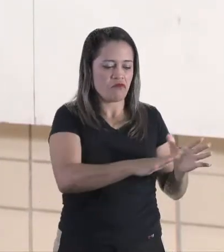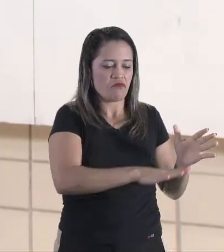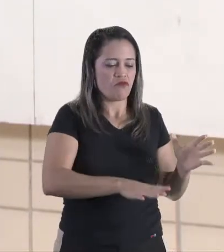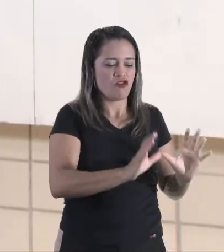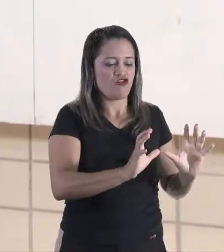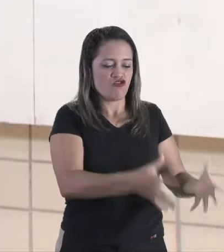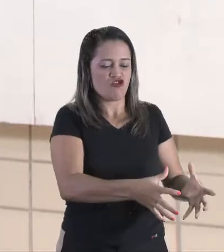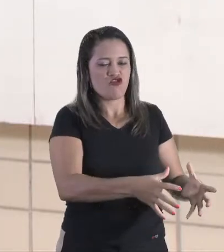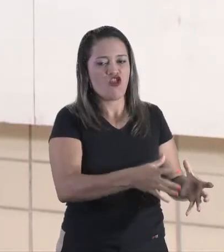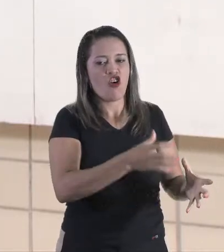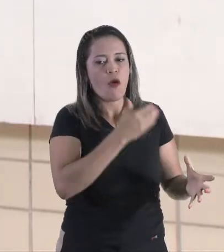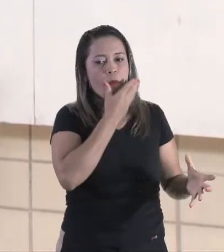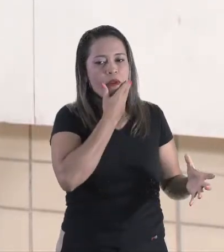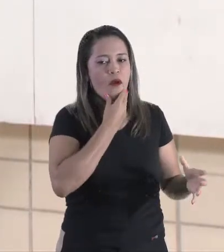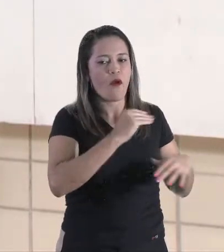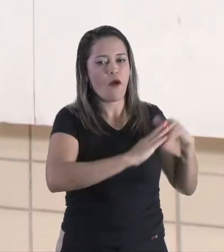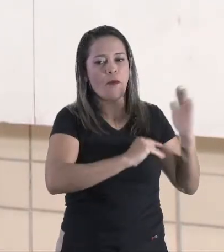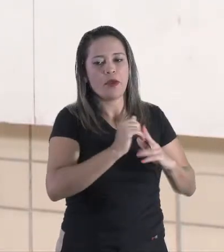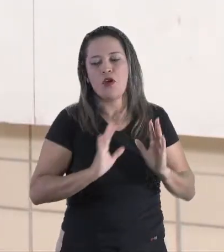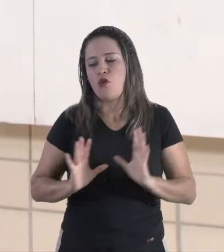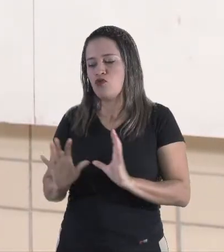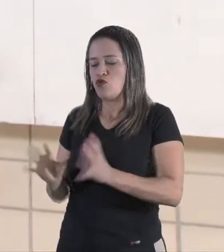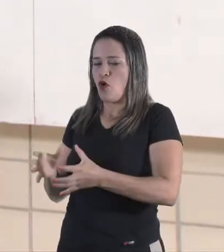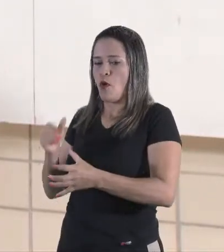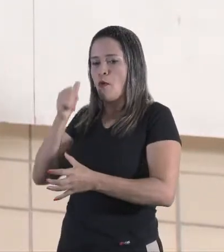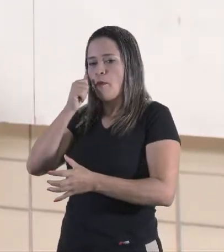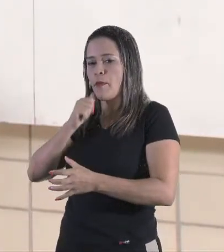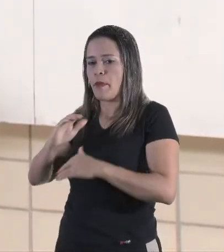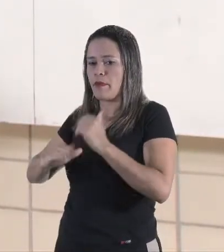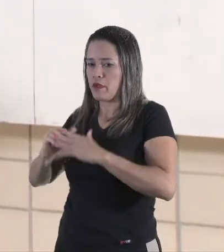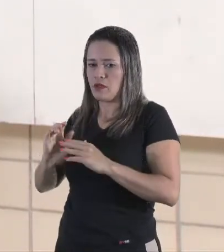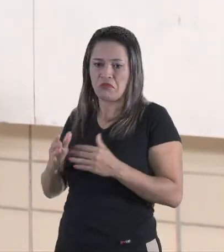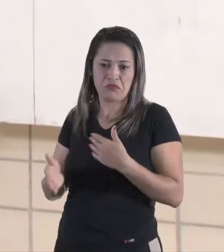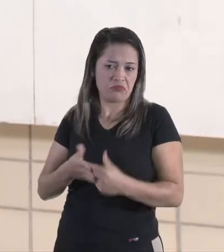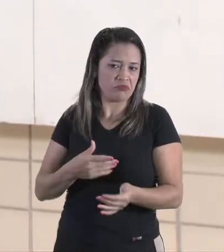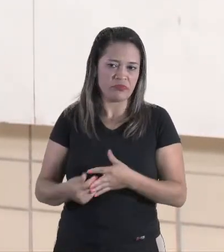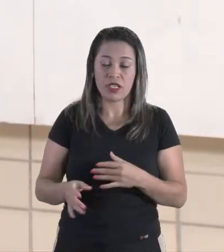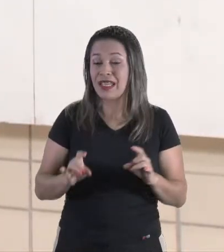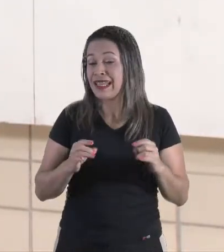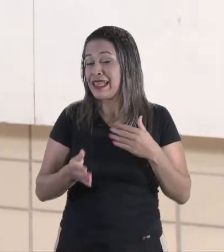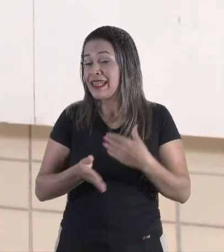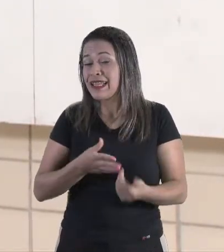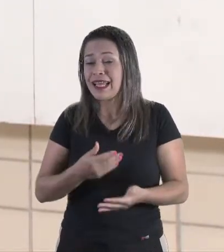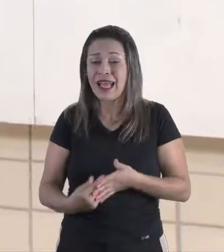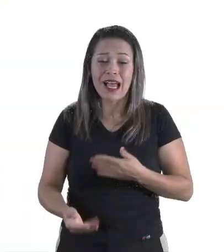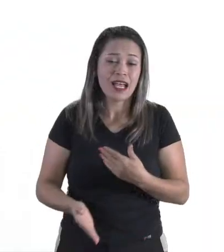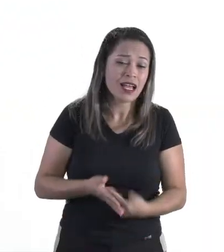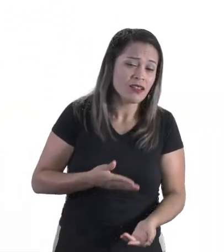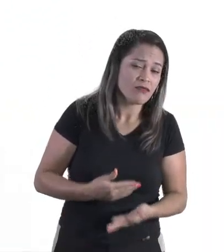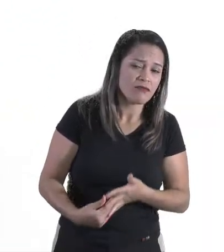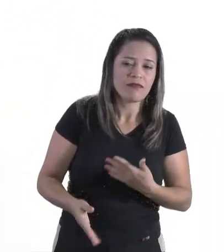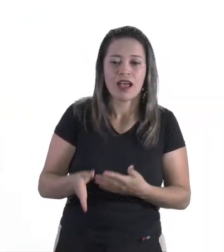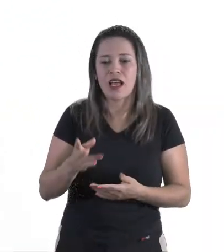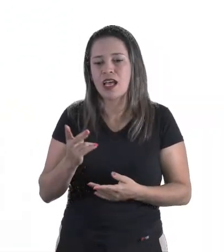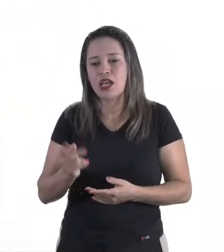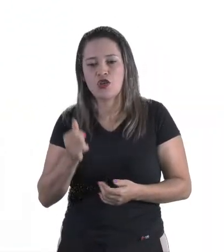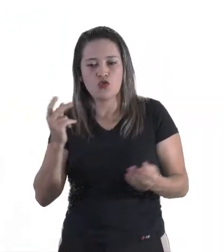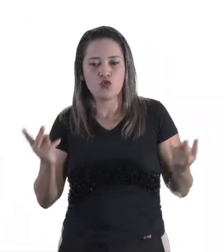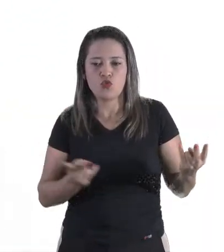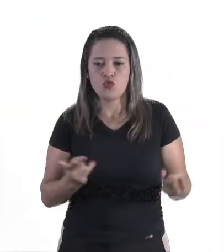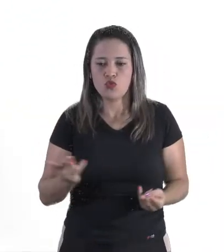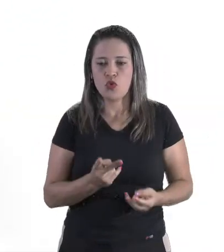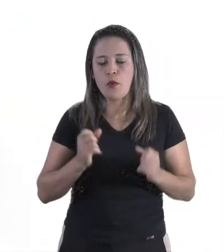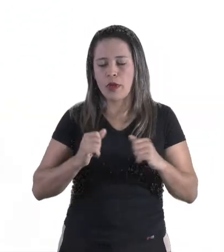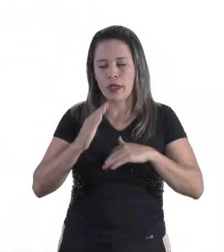Tanto a mulher quanto o homem podem ter a mesma profissão. Eles conseguem aprender da mesma maneira. Vamos